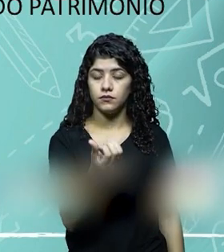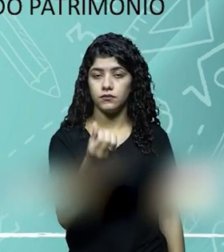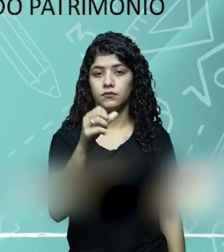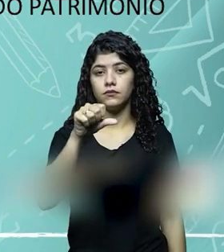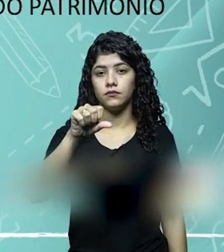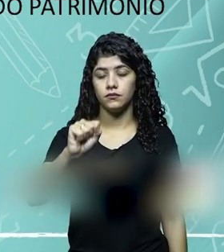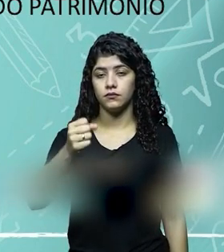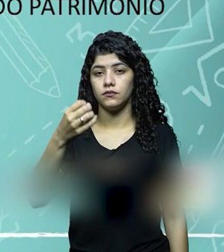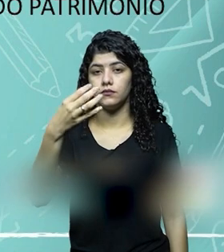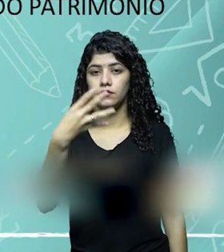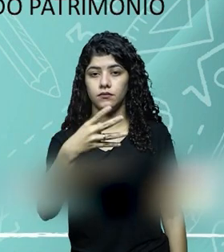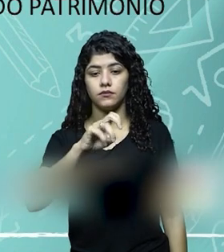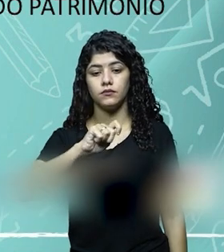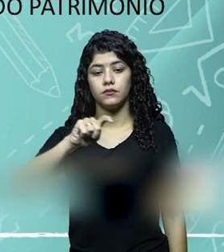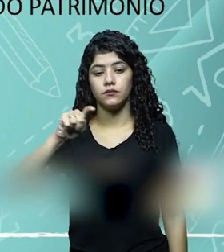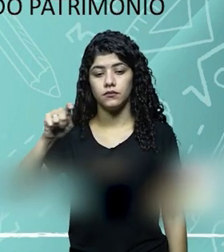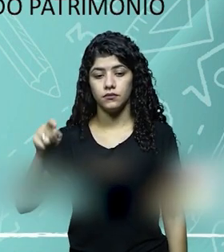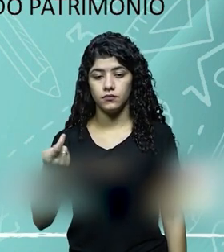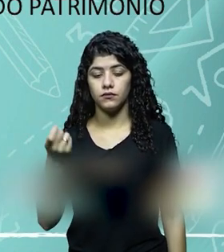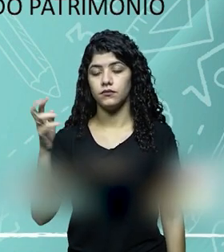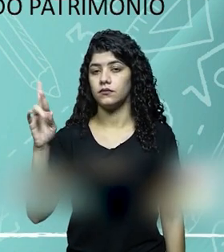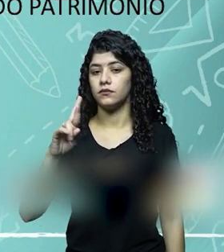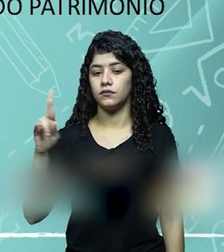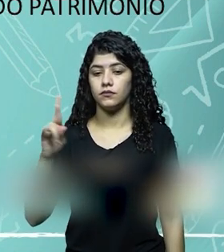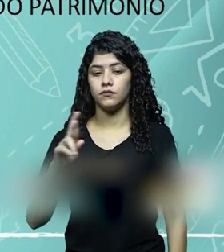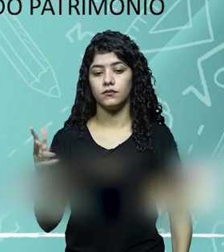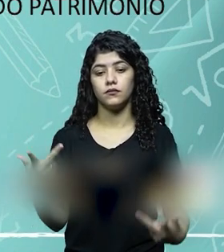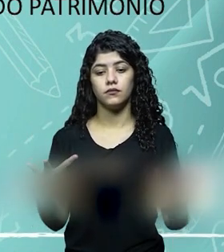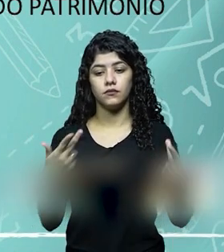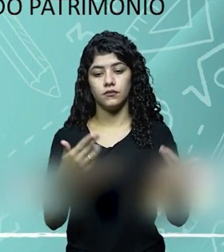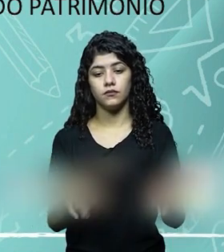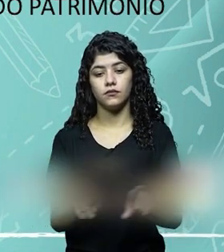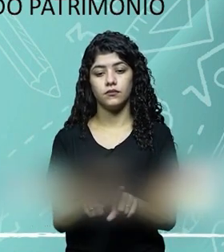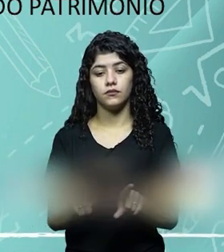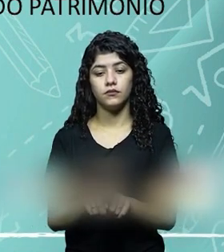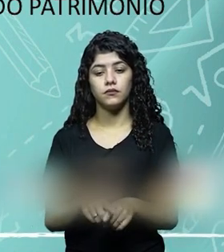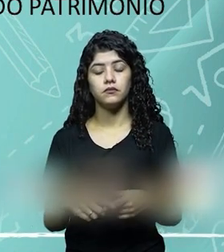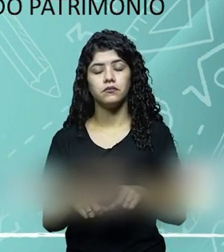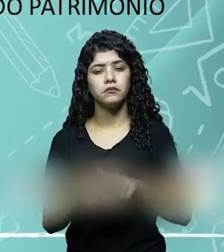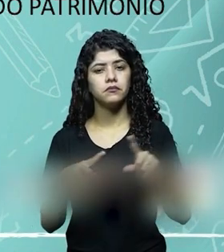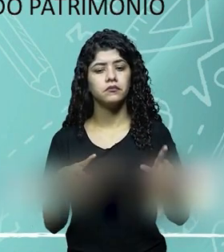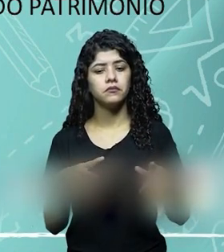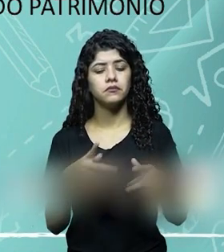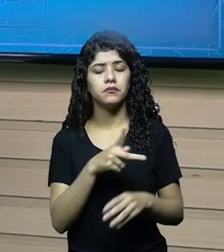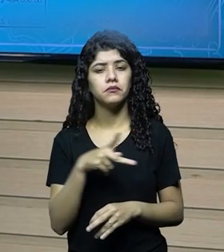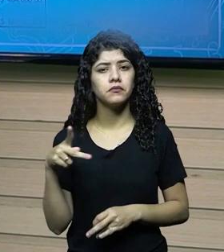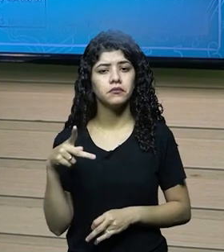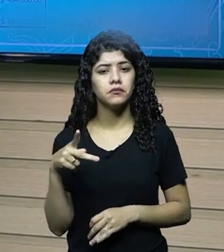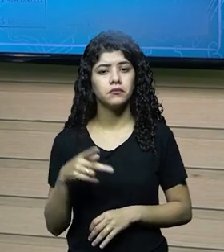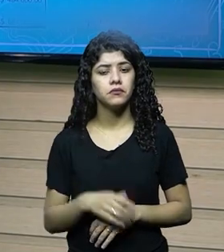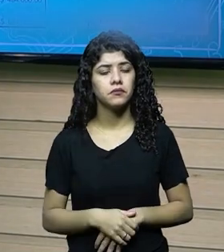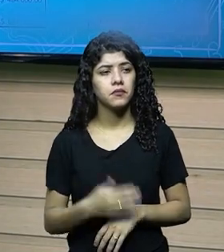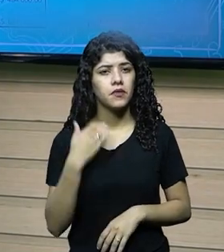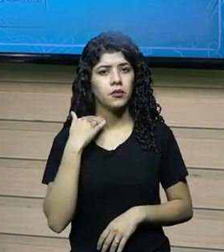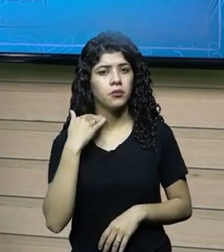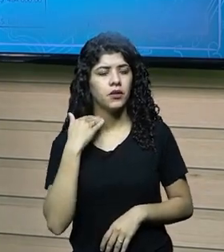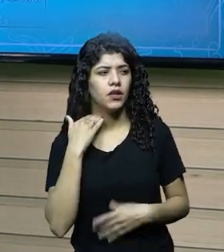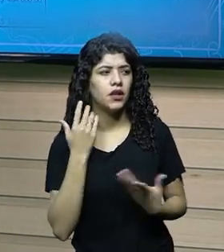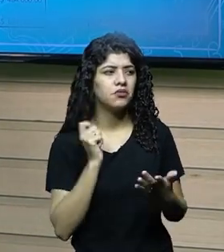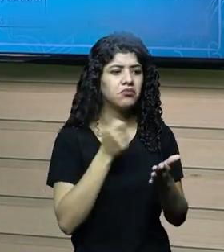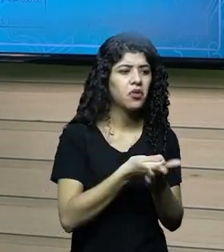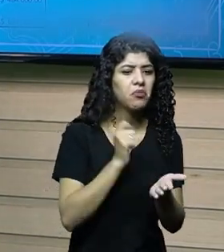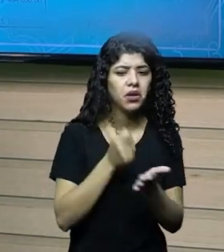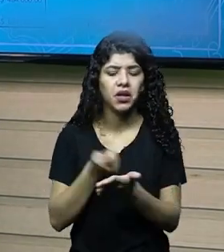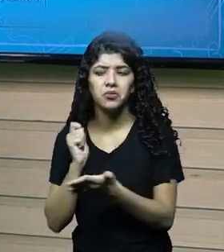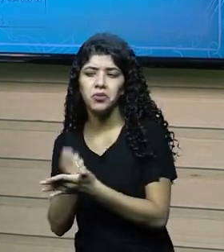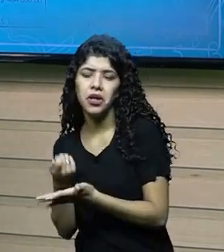mil reais de ativo e de passivo, e agora está a mesma coisa, mas professor, não saiu dinheiro do banco, não